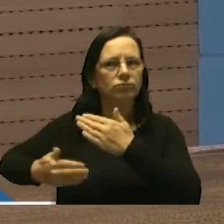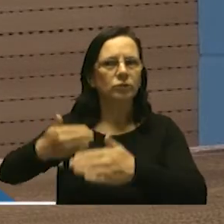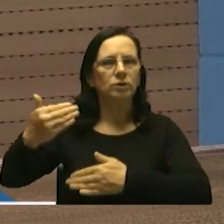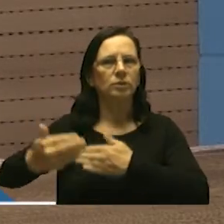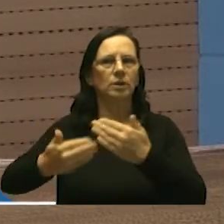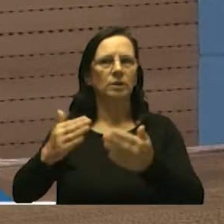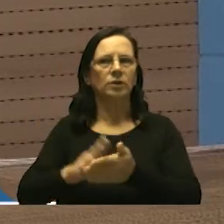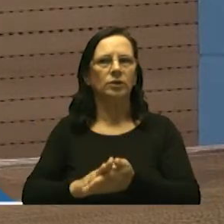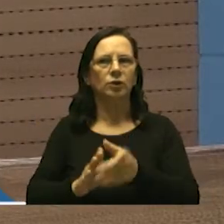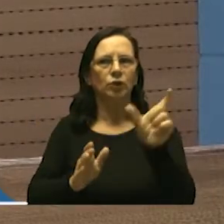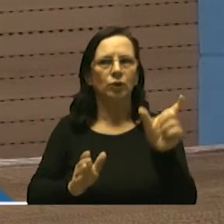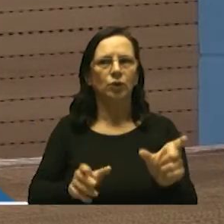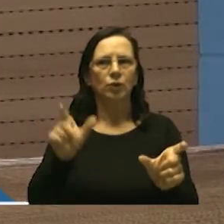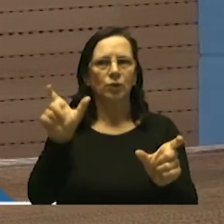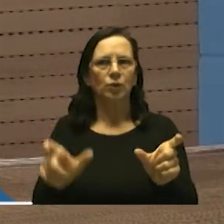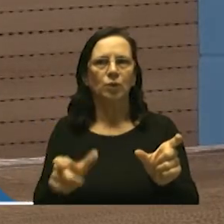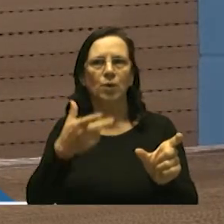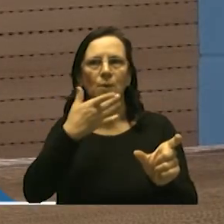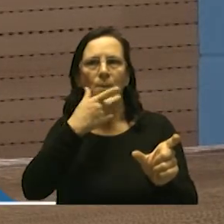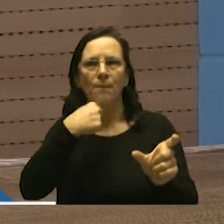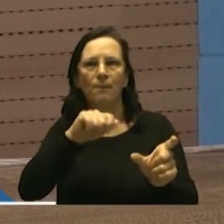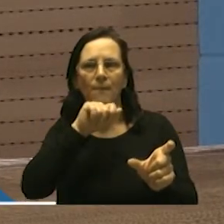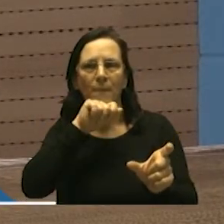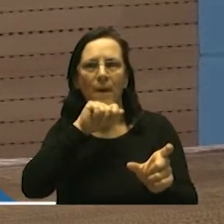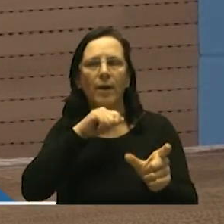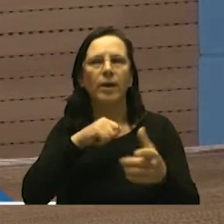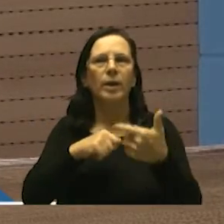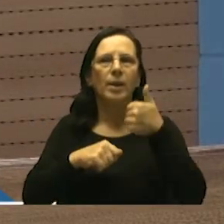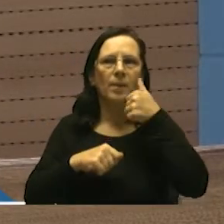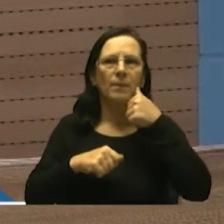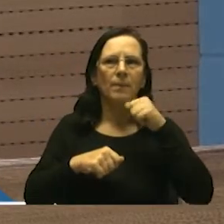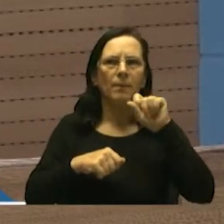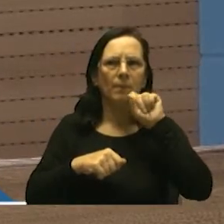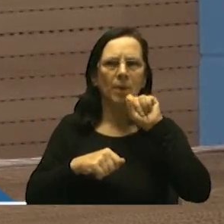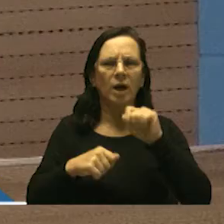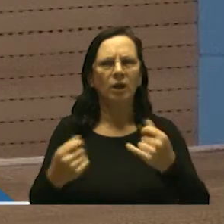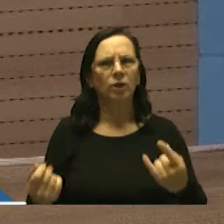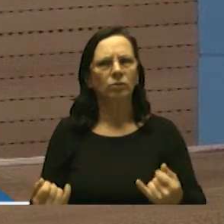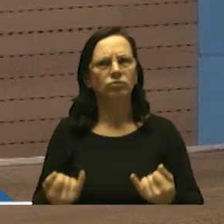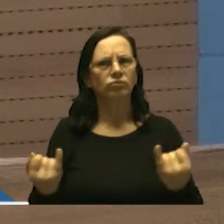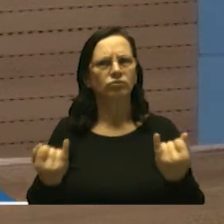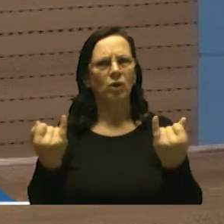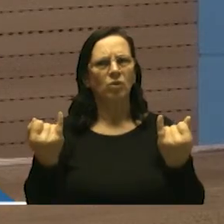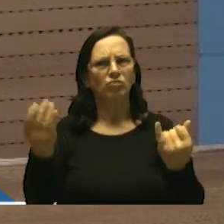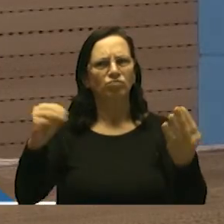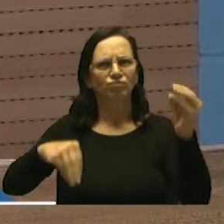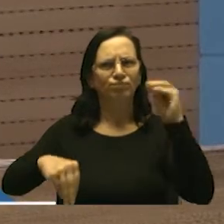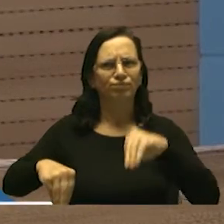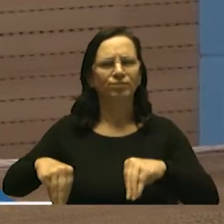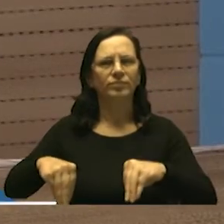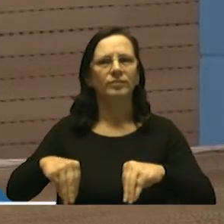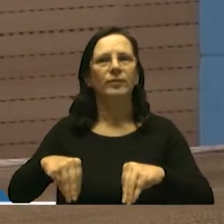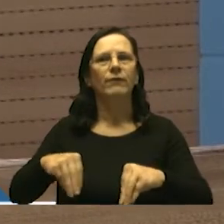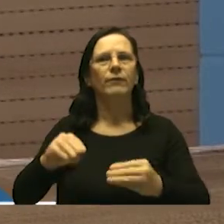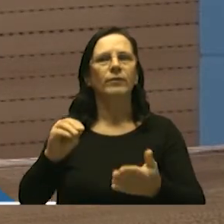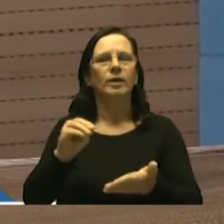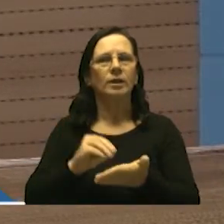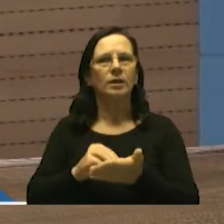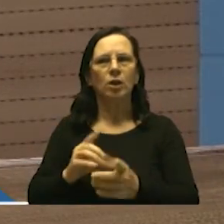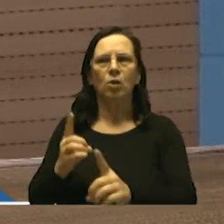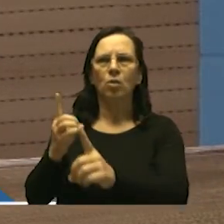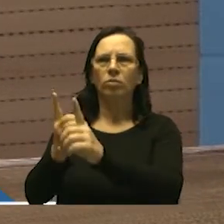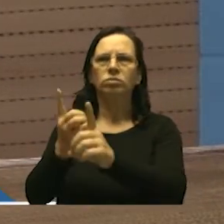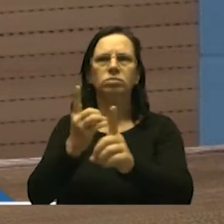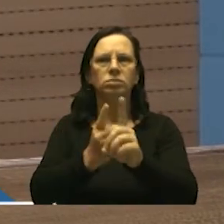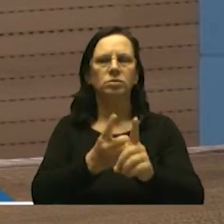instituição pai e mãe tem sido desvalorizada no dia a dia hoje não se encontra o respeito de uma criança para com o